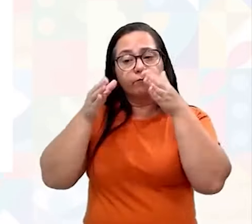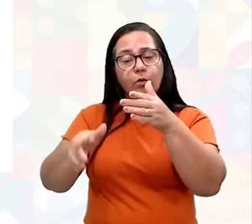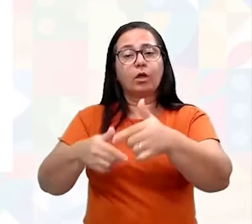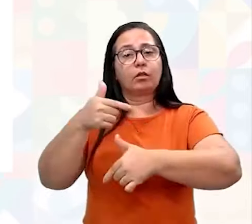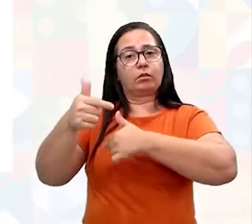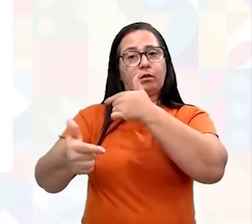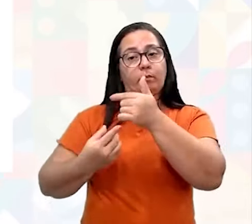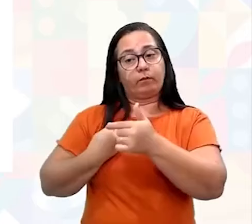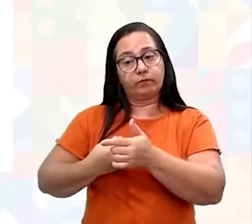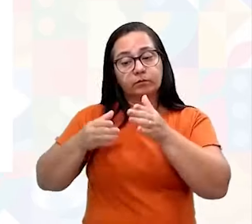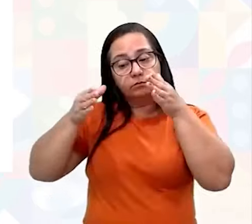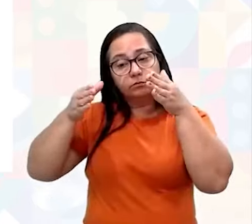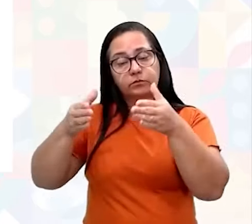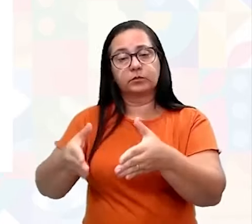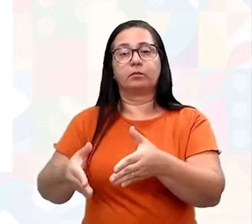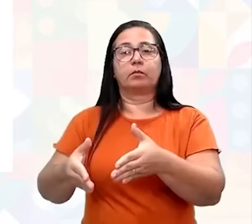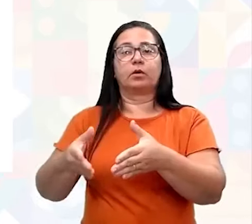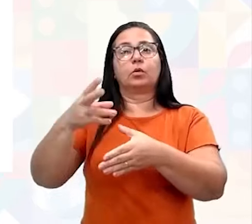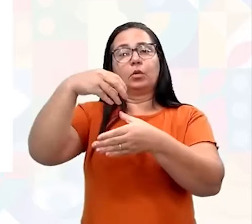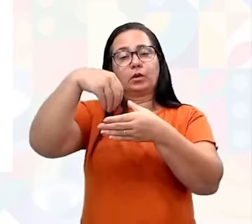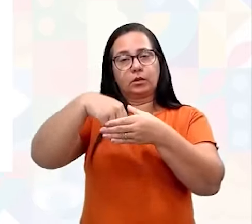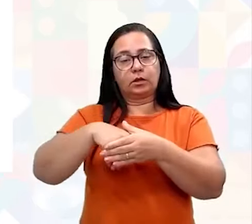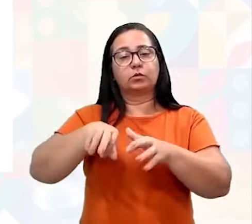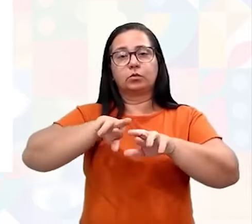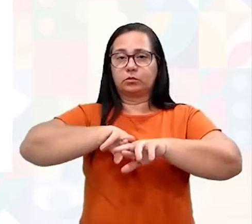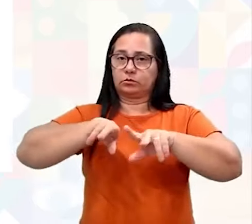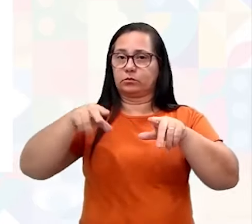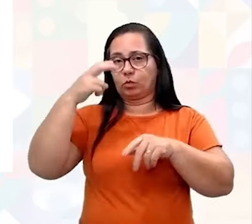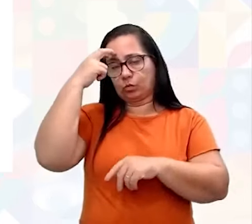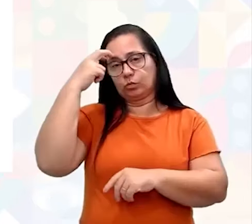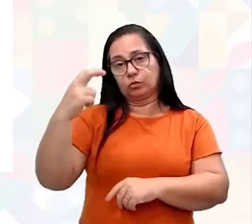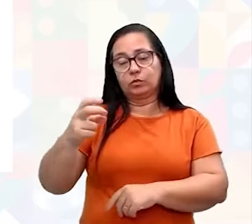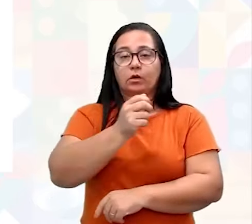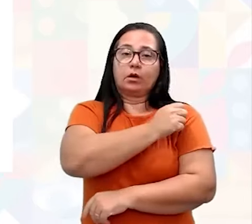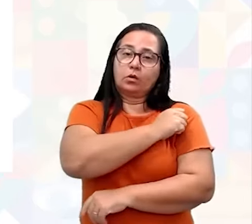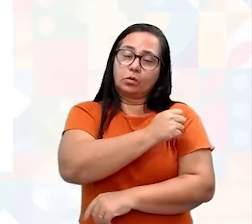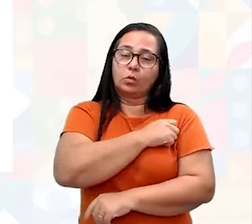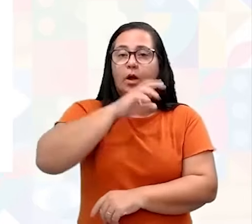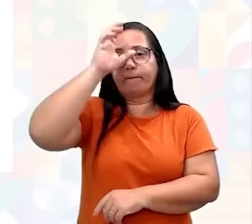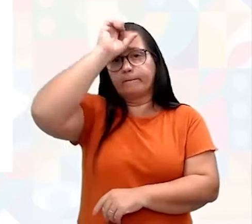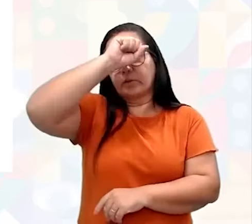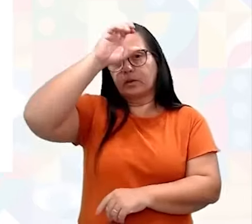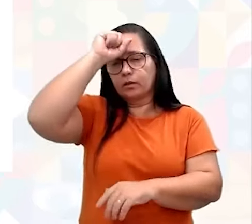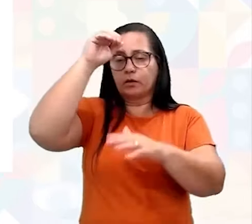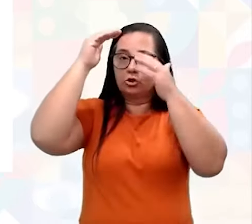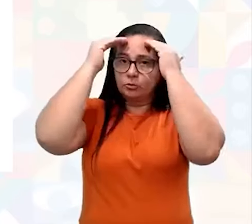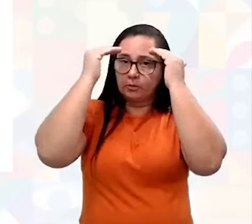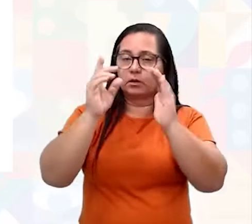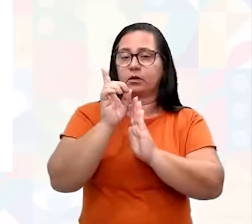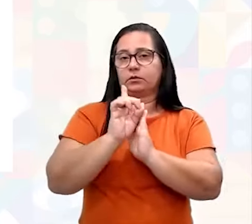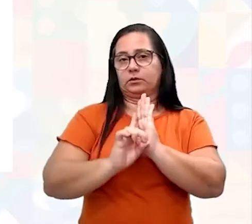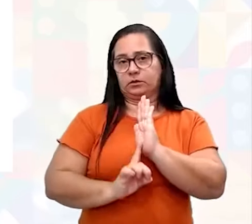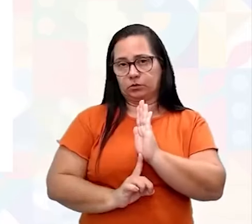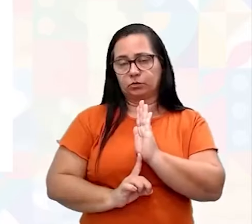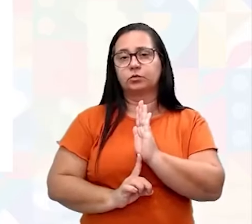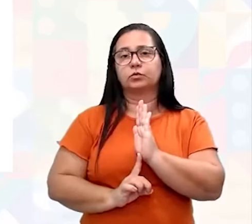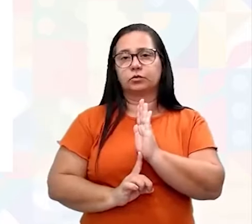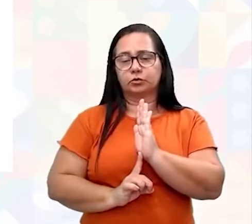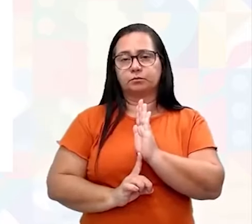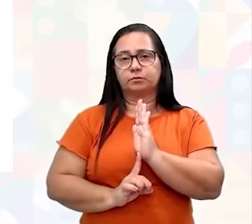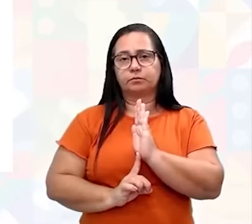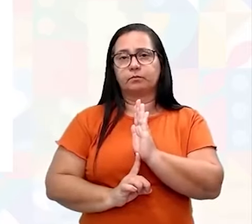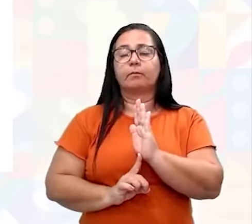vivenciar aquilo que está dentro do multiculturalismo. Os estudantes aprendem a respeito dos direitos e